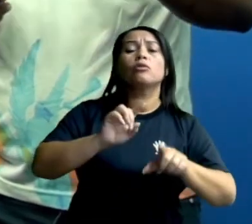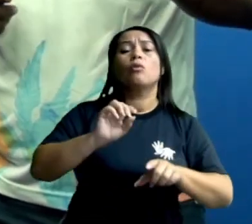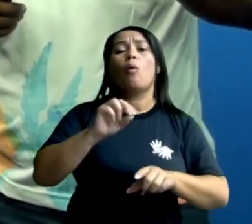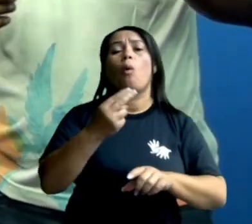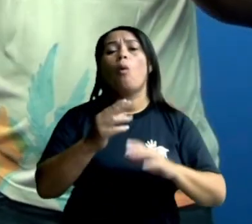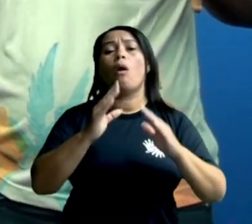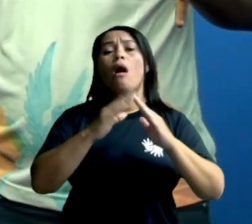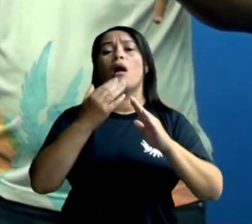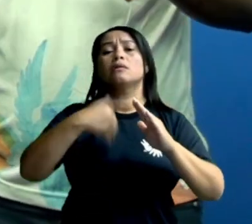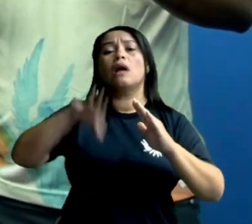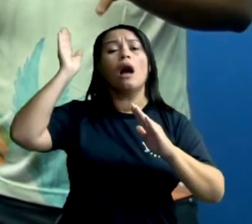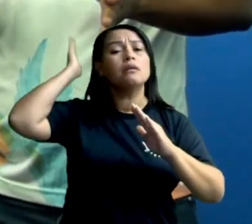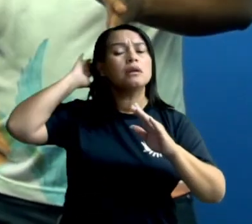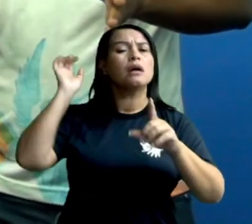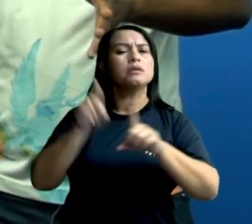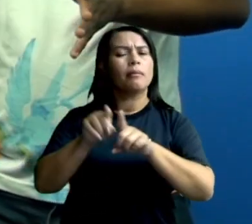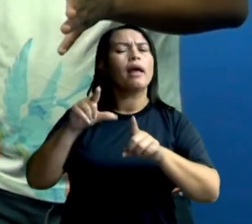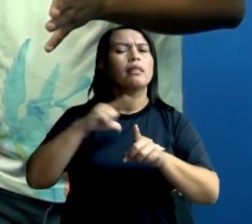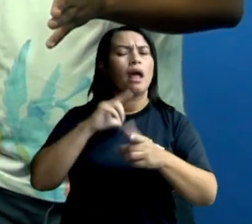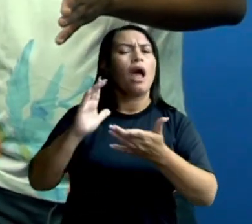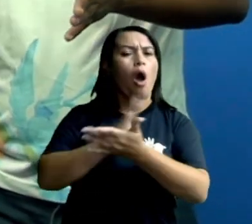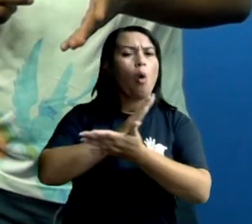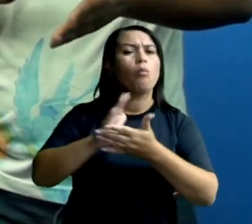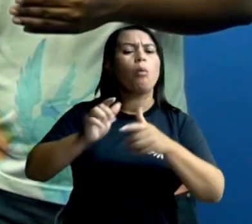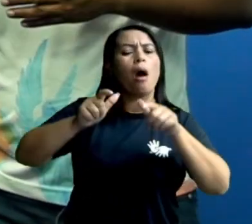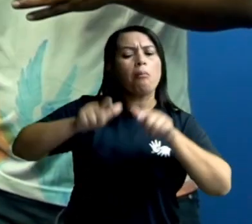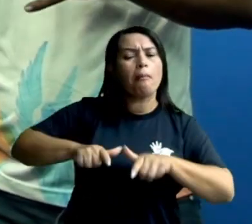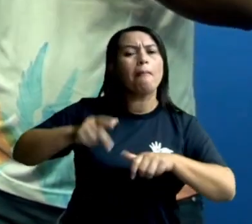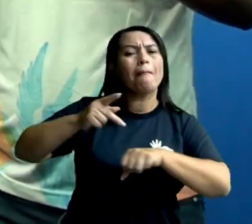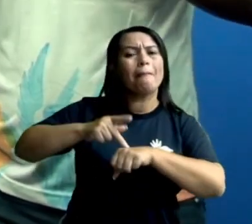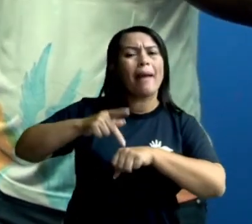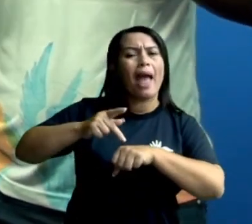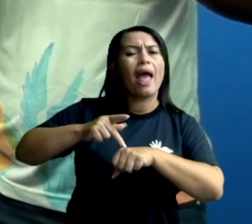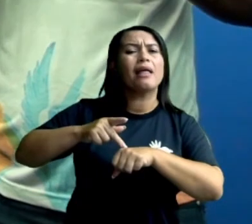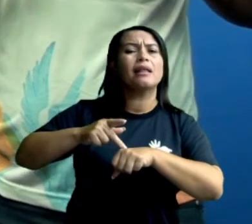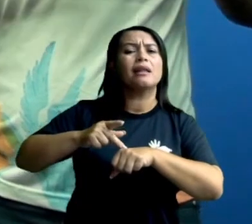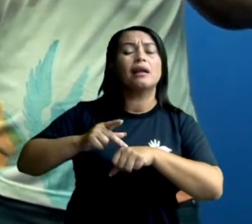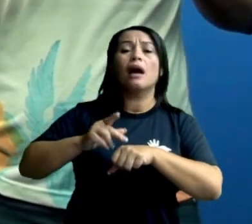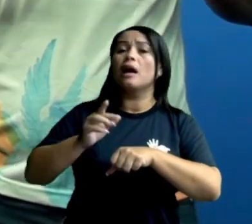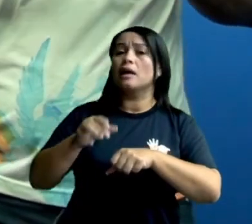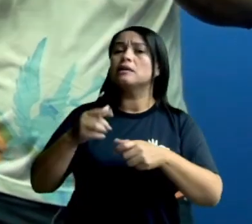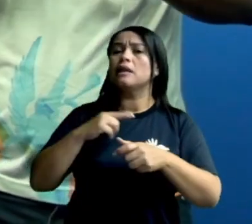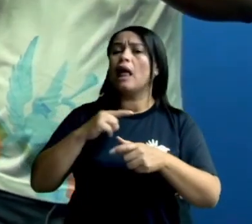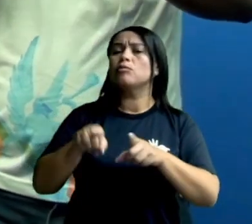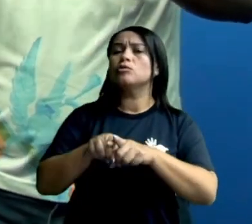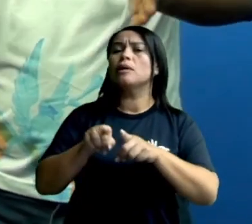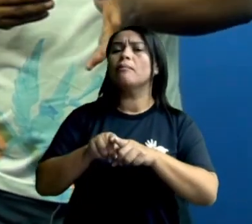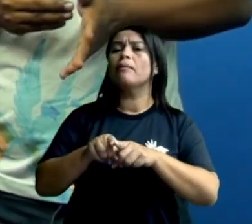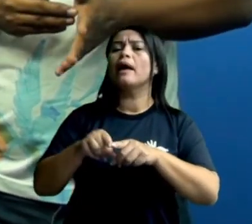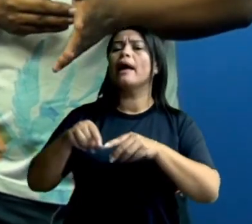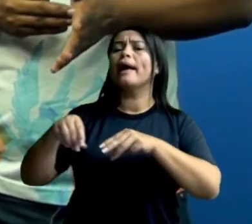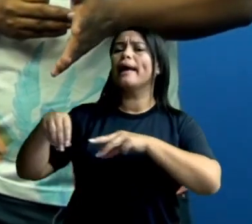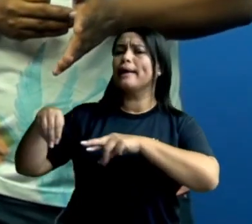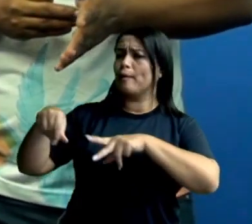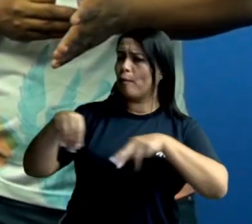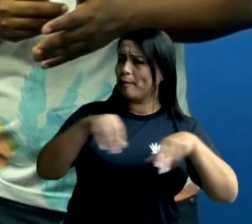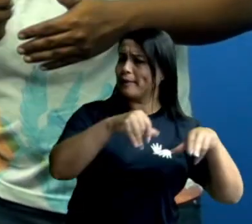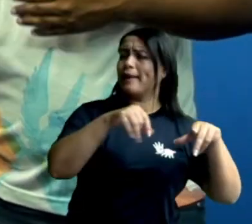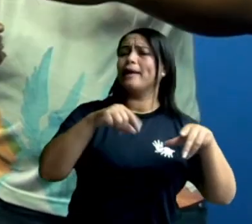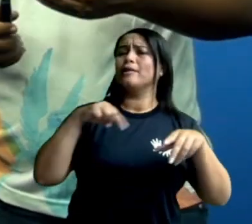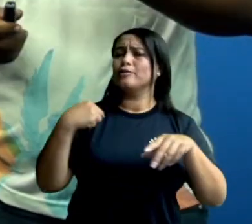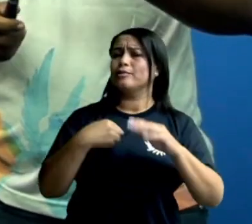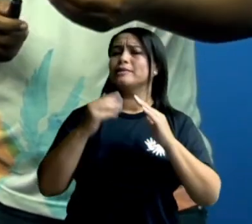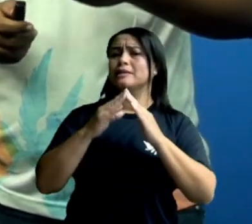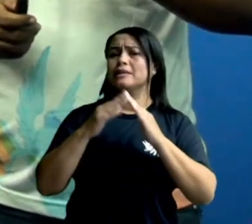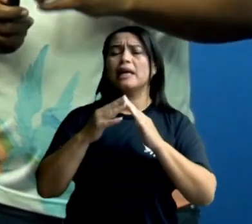tem alguma rocha no seu quintal. Então nós possuímos algum pedaço de rocha, de menério em nossas casas. É